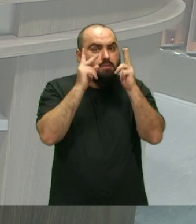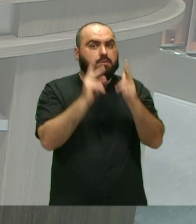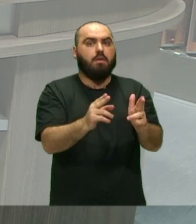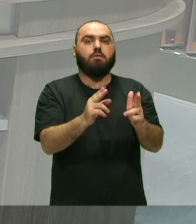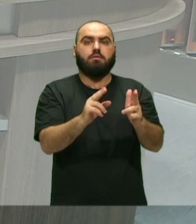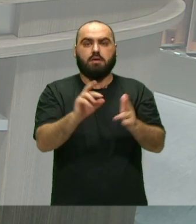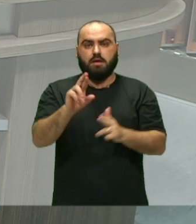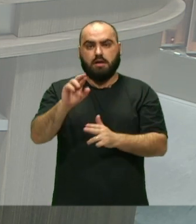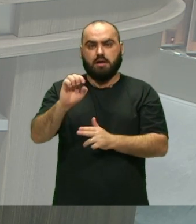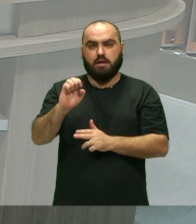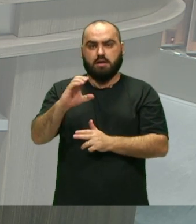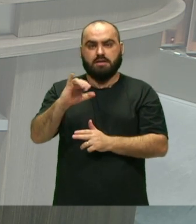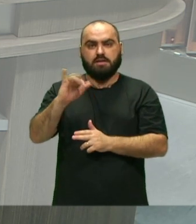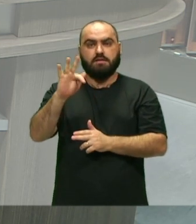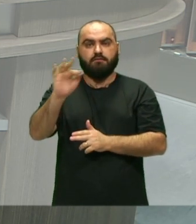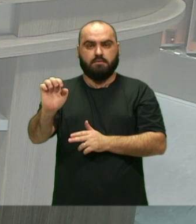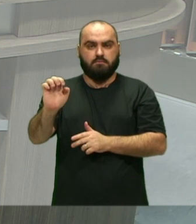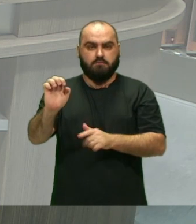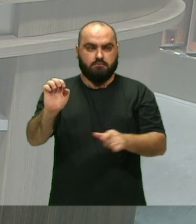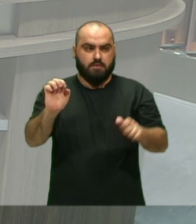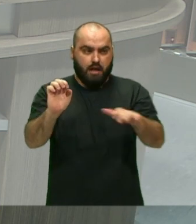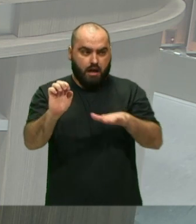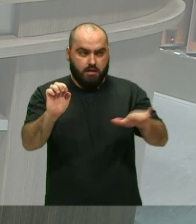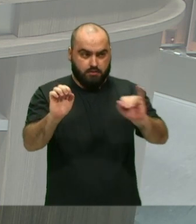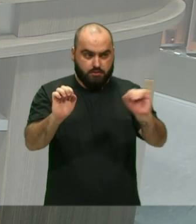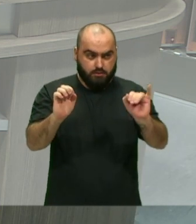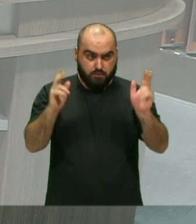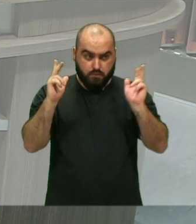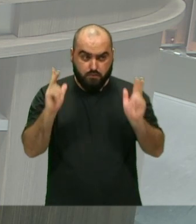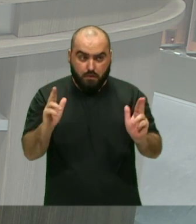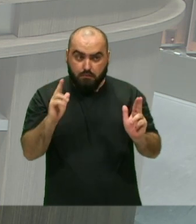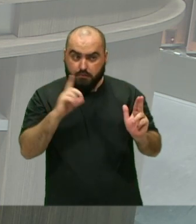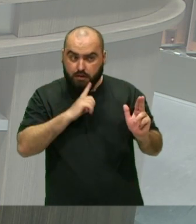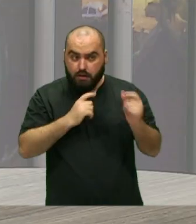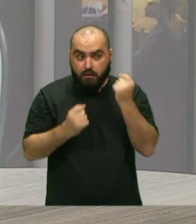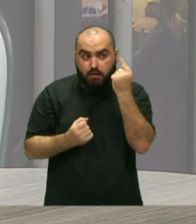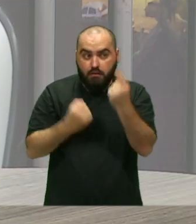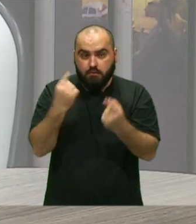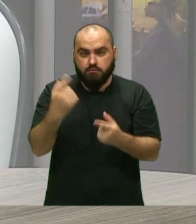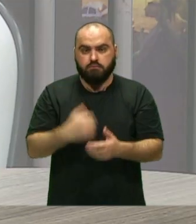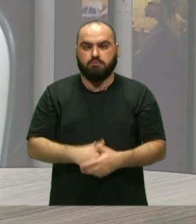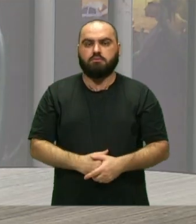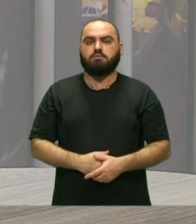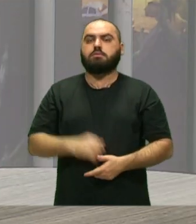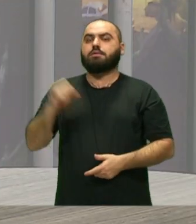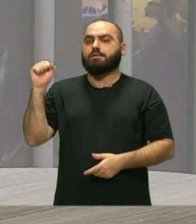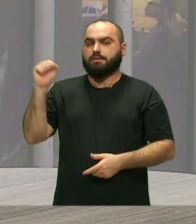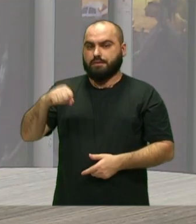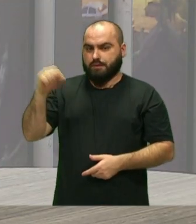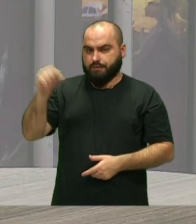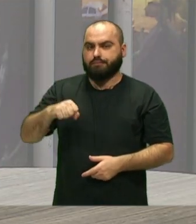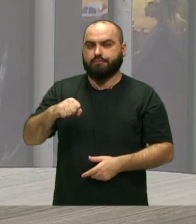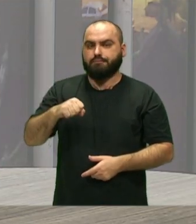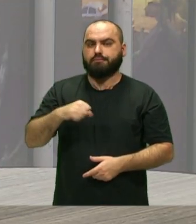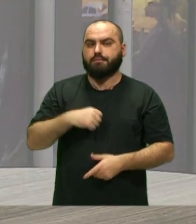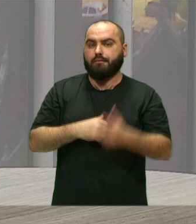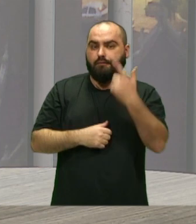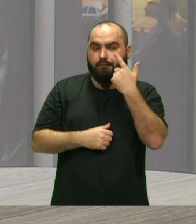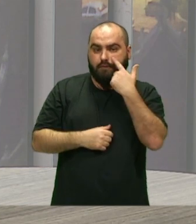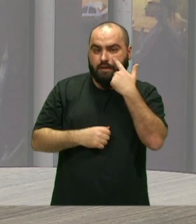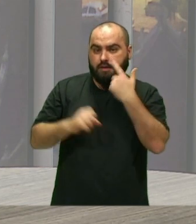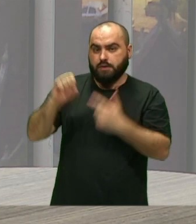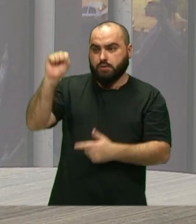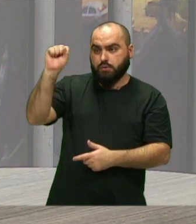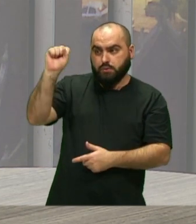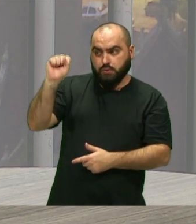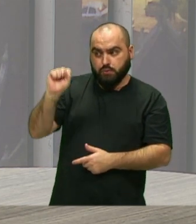Recife E a região De Itajaí Sim Com certeza Inclusive Quanto mais A gente Vem para o sul Mais velado É o